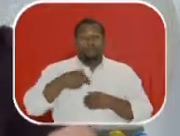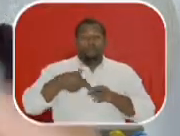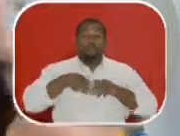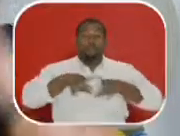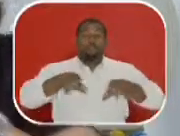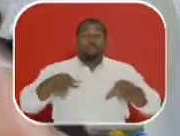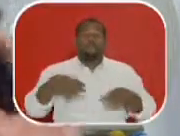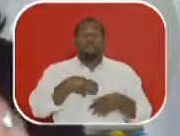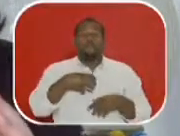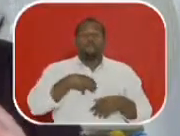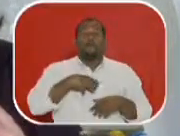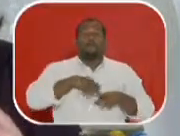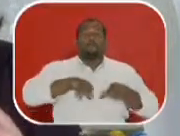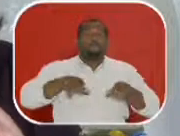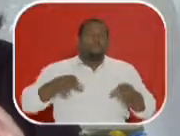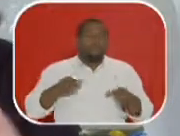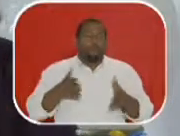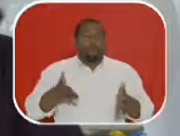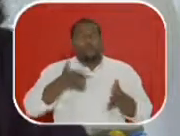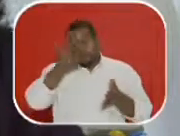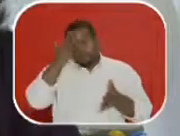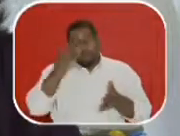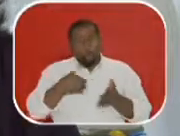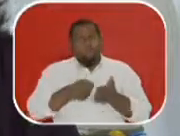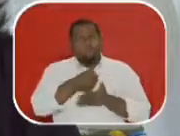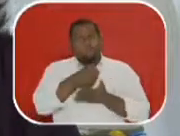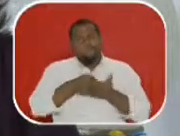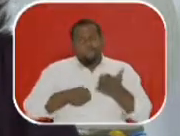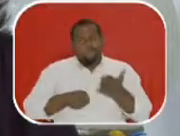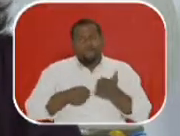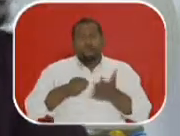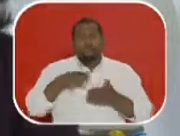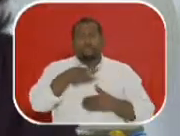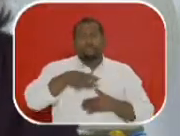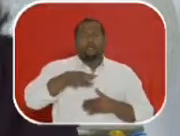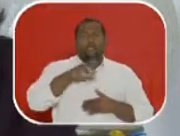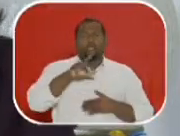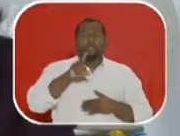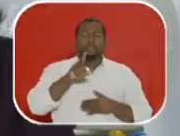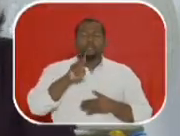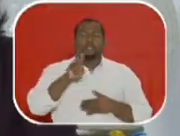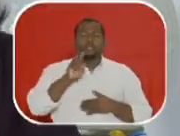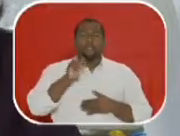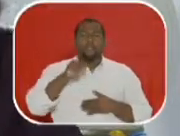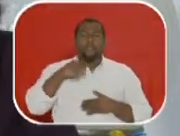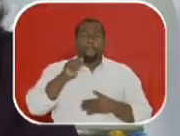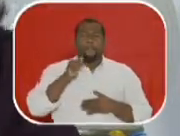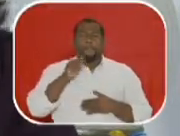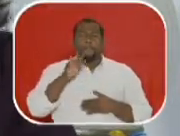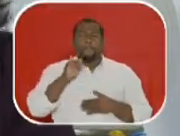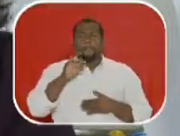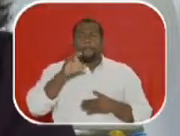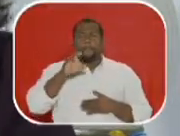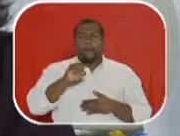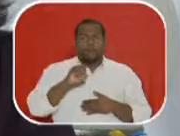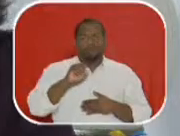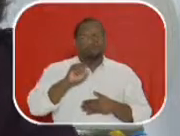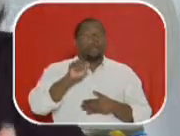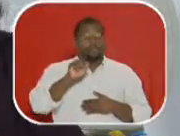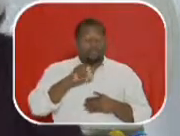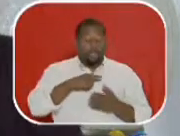De tantos meios. Hoje alguém que escreve no gênero dramático, ou seja, escreve